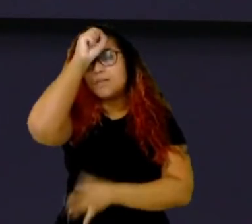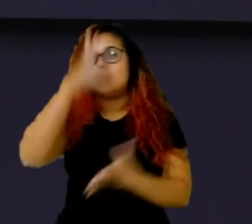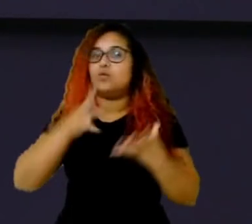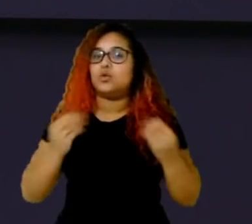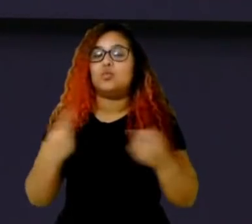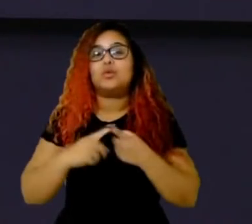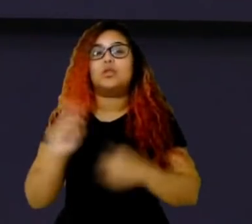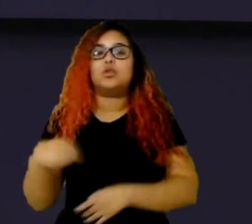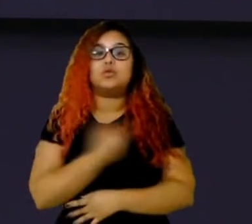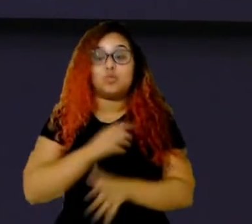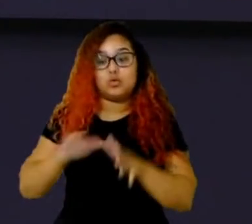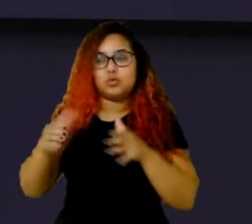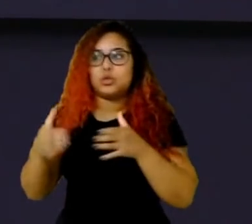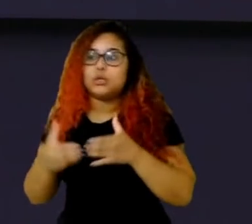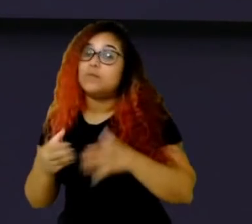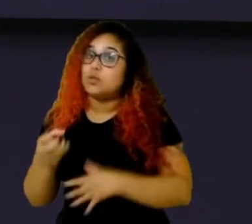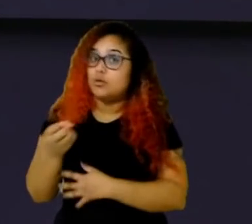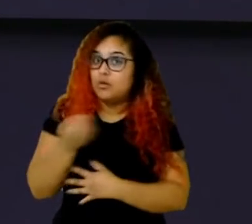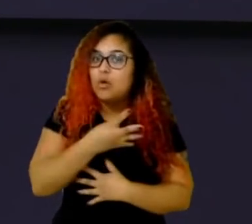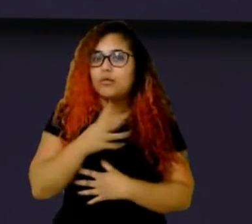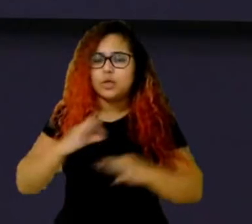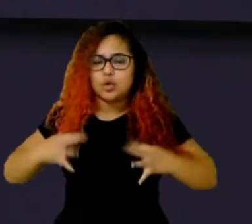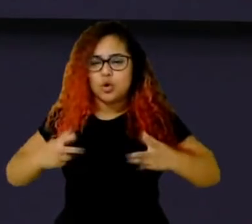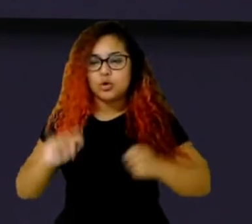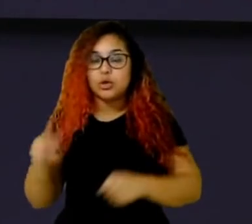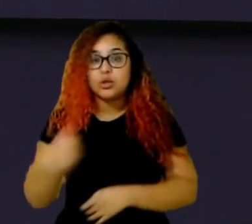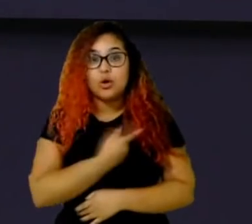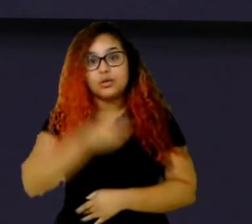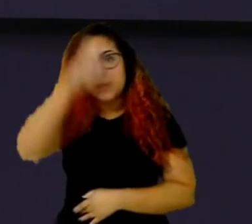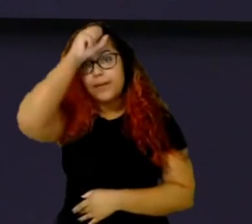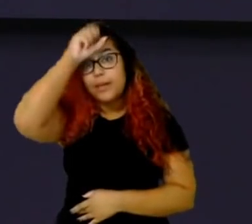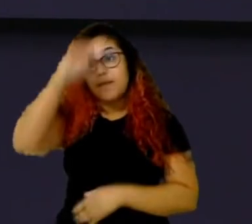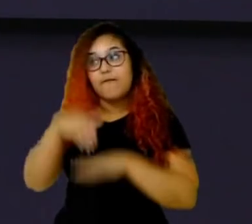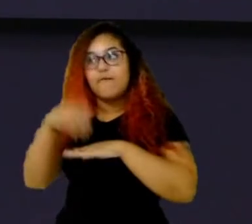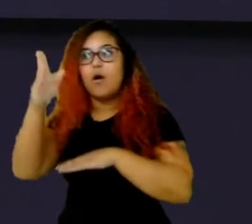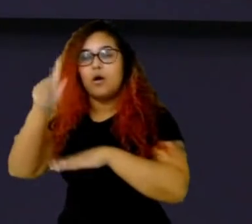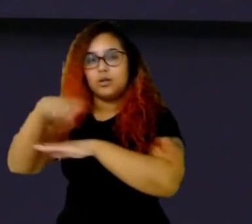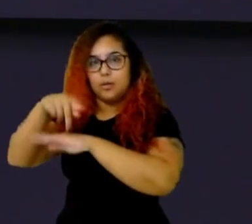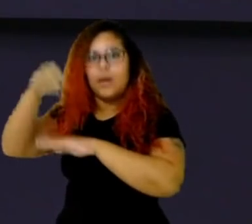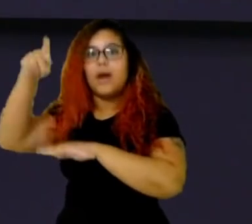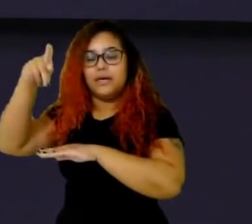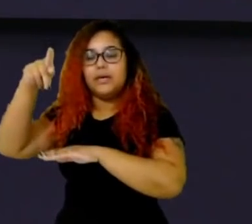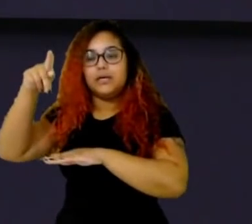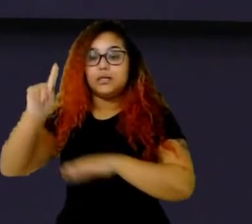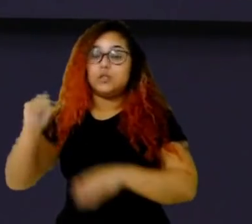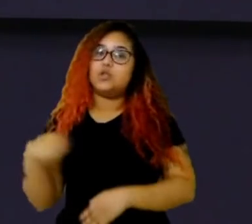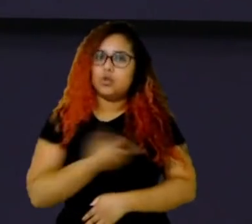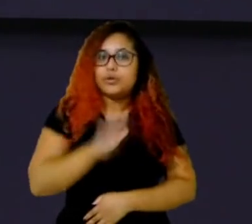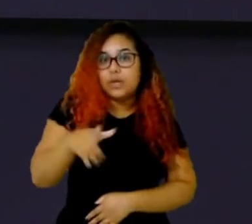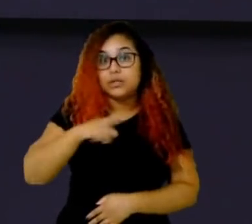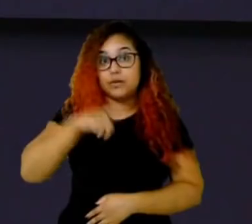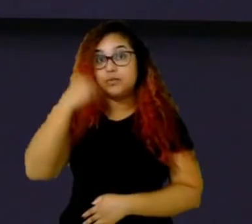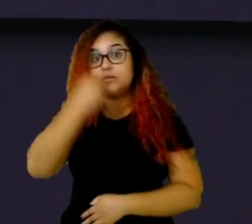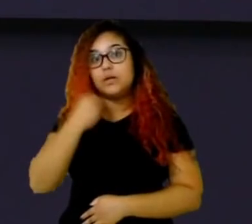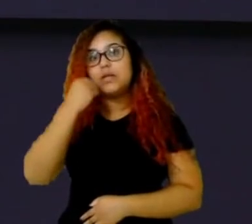tudo que a gente viu lá fora, né, vocês estavam falando sobre ir lá pra fora, a gente já teve um pouco de experiência lá, a gente tomou muita porrada lá no bootcamp, né, então a gente